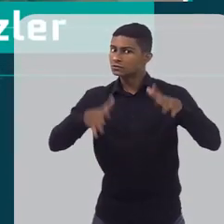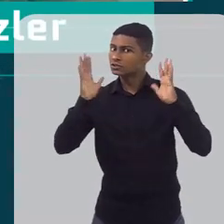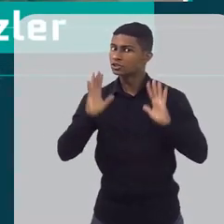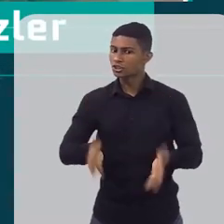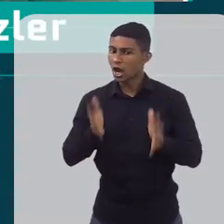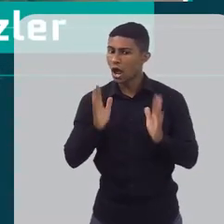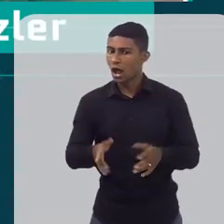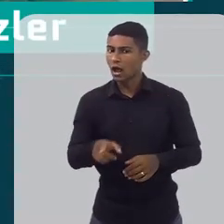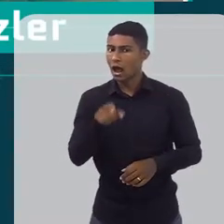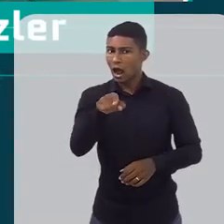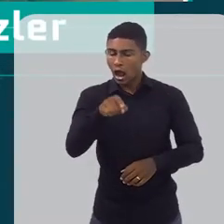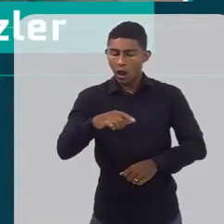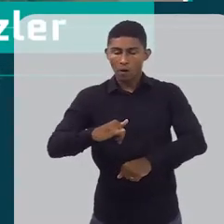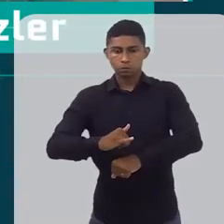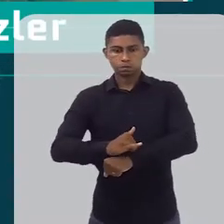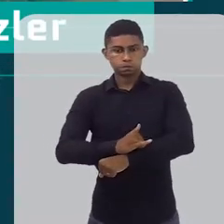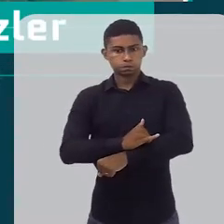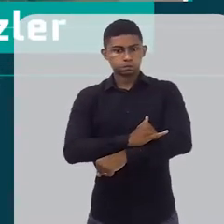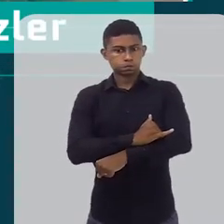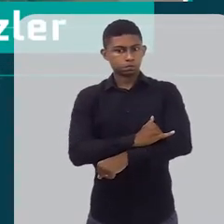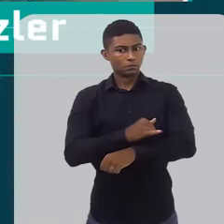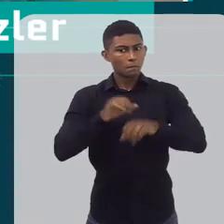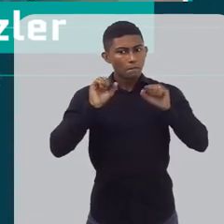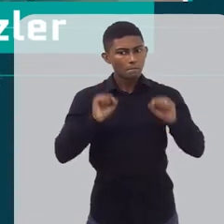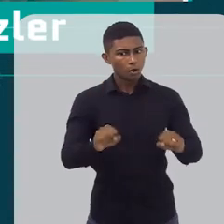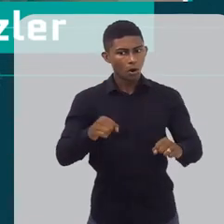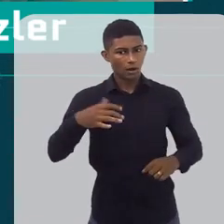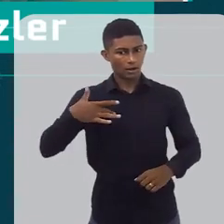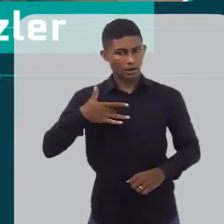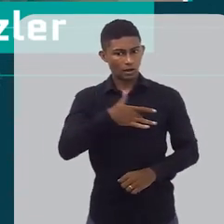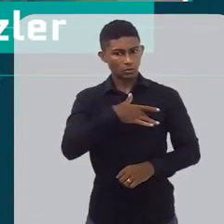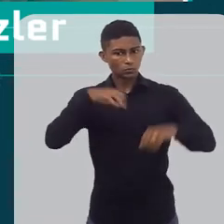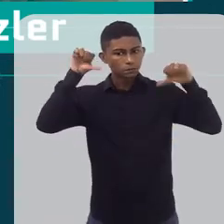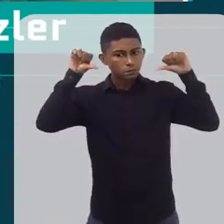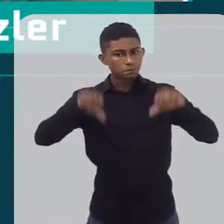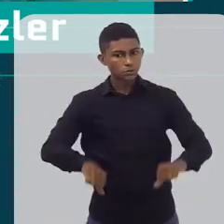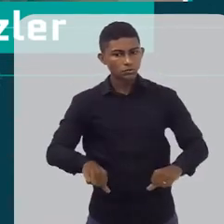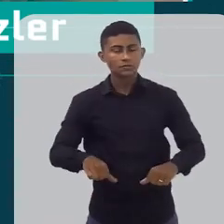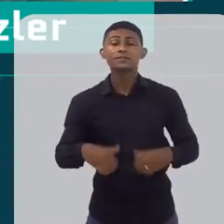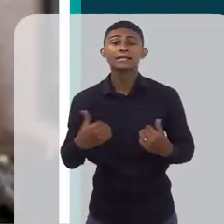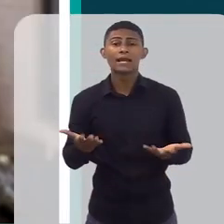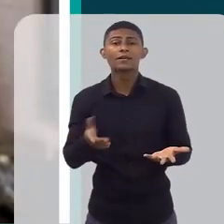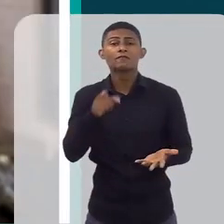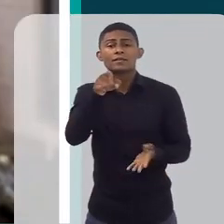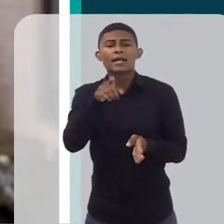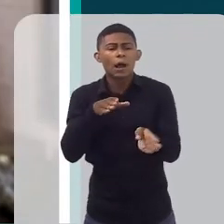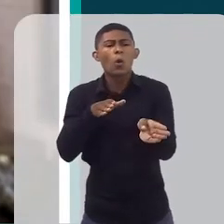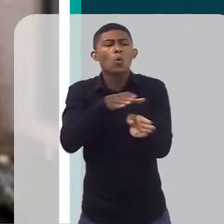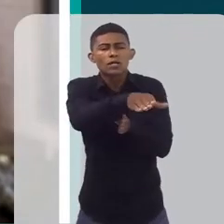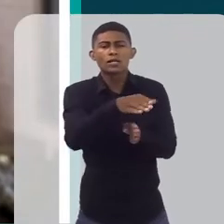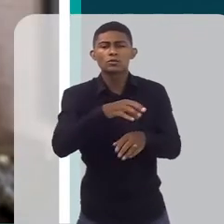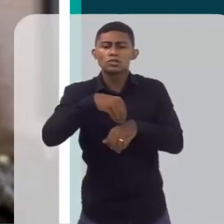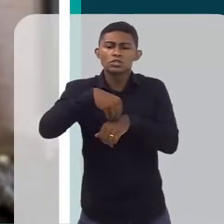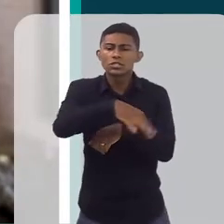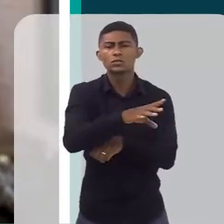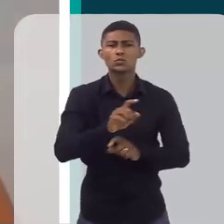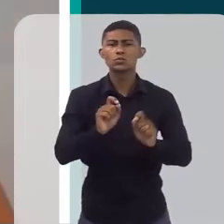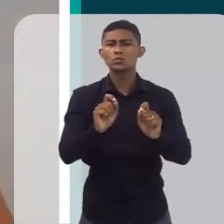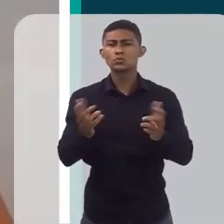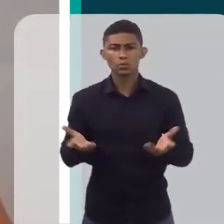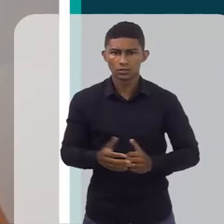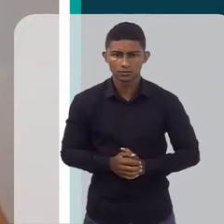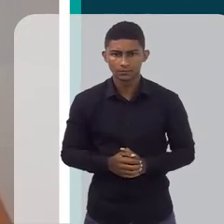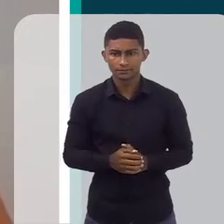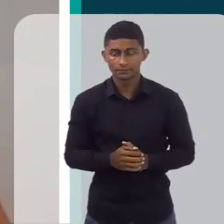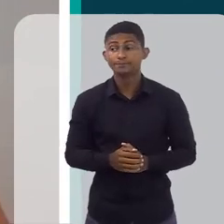pode estar gorda demais, isso pode estar fazendo mal para ela. Qual é, assim, o start que a senhora diria, a dica que a senhora diria?